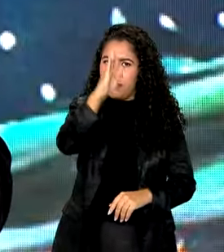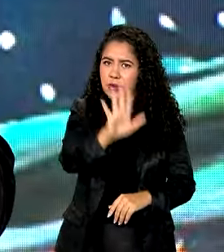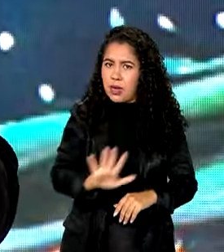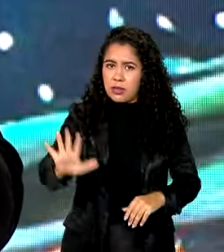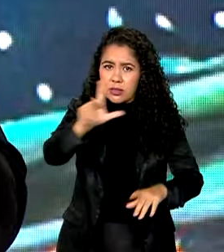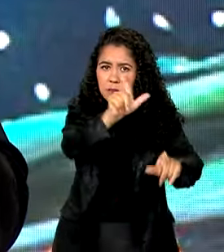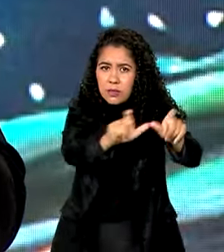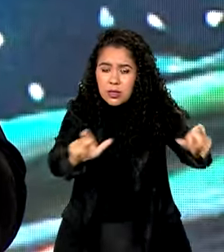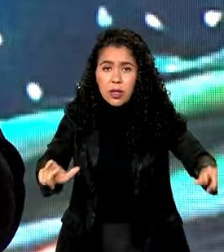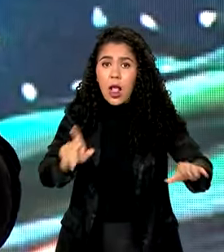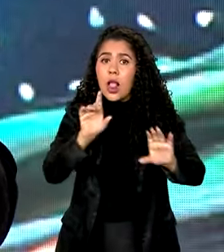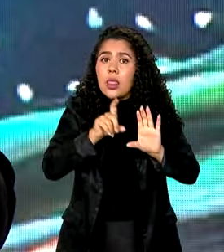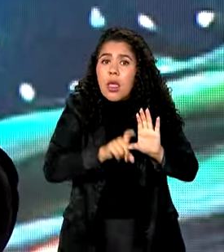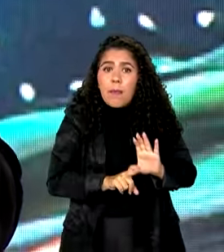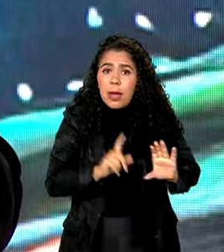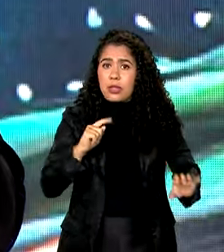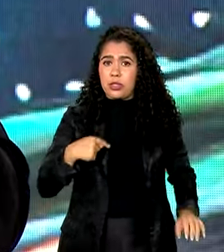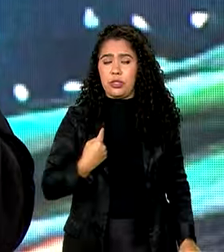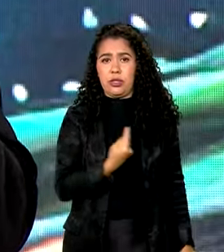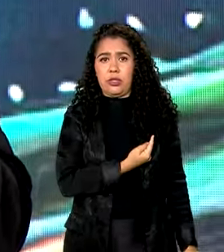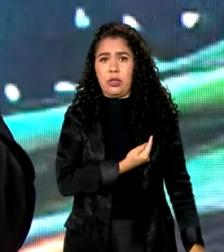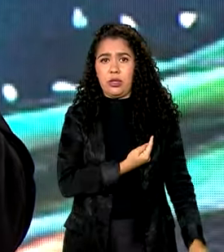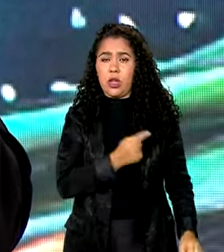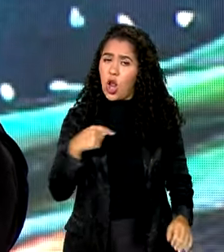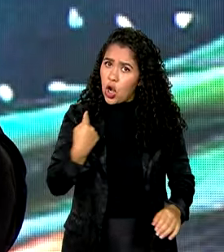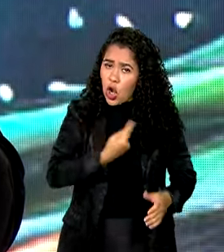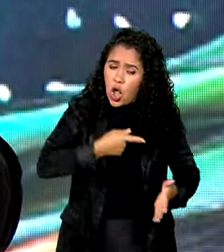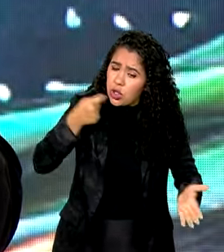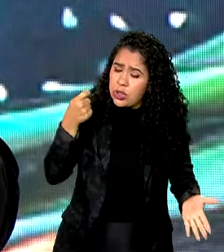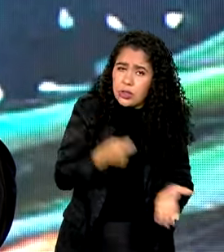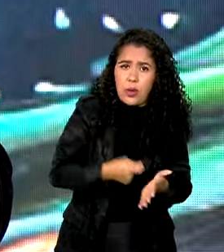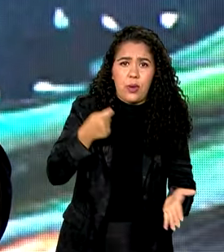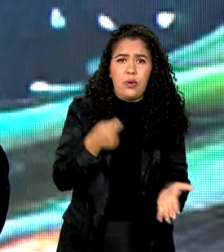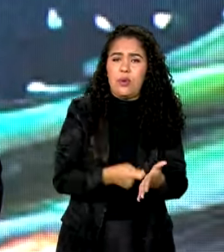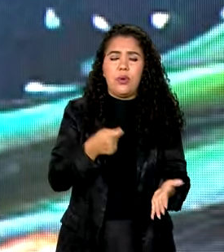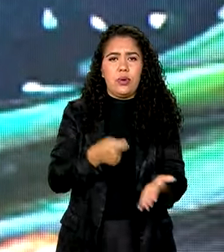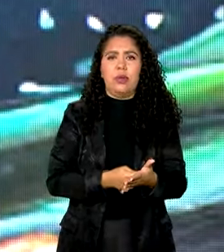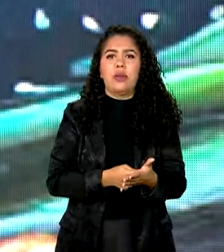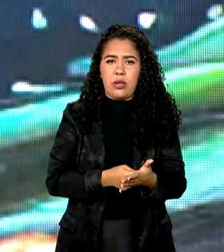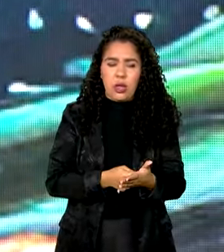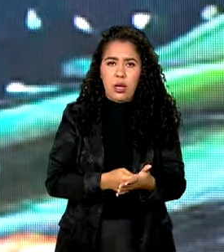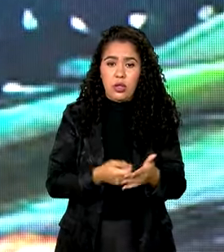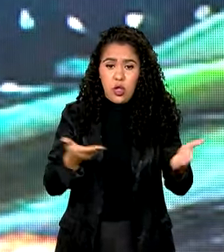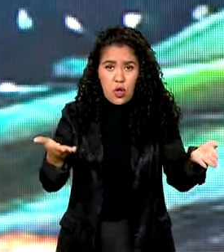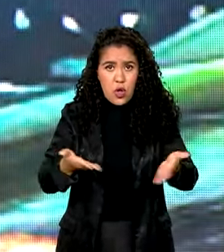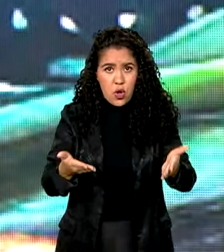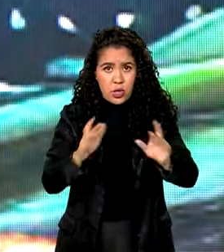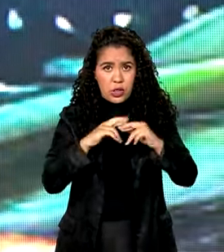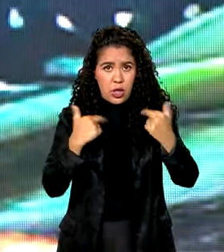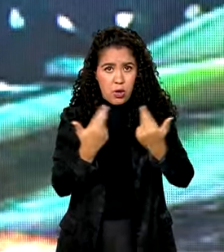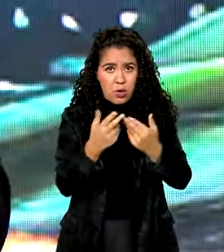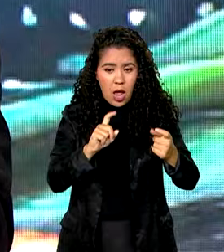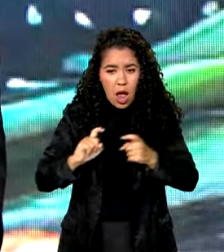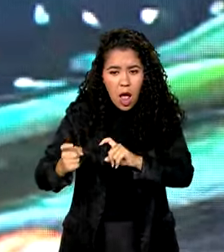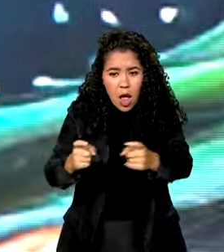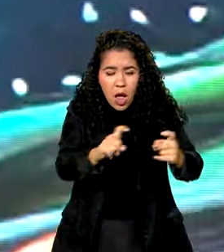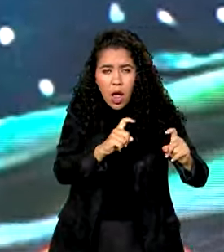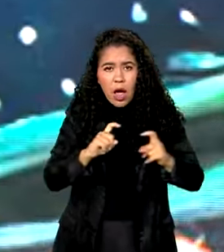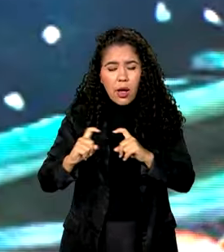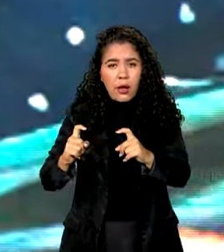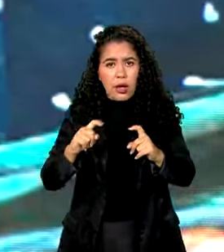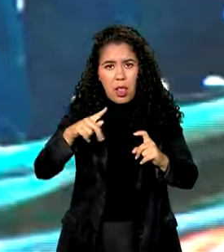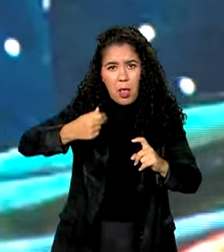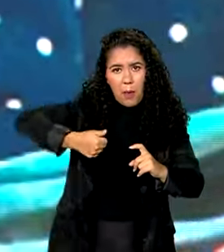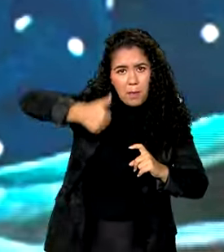Depende de nós. Então nós temos a obrigação. Essa reunião, Macri, Beto, não é apenas a